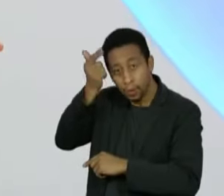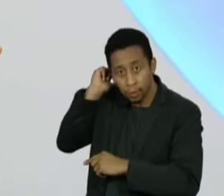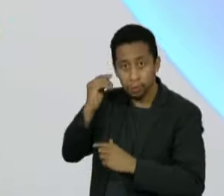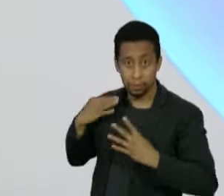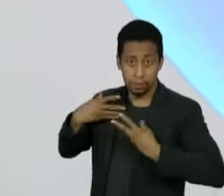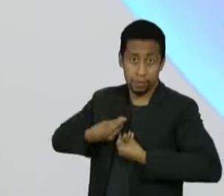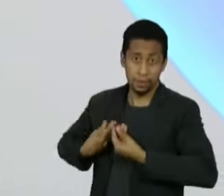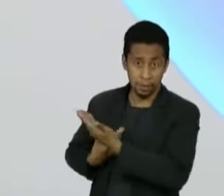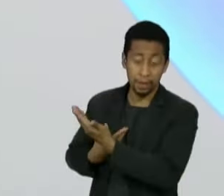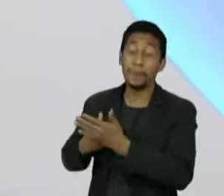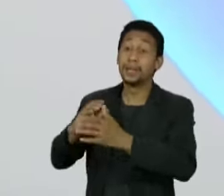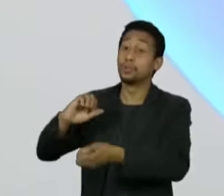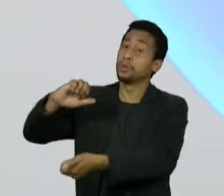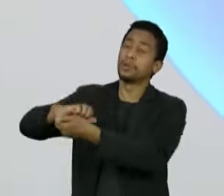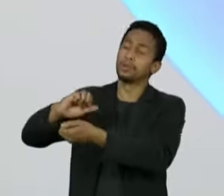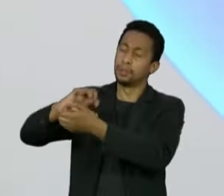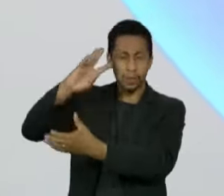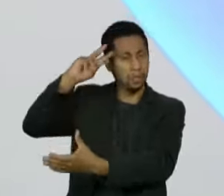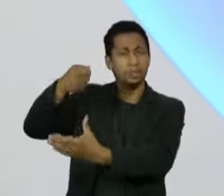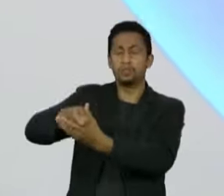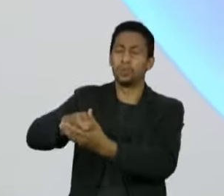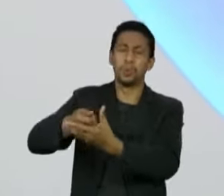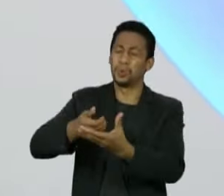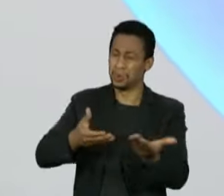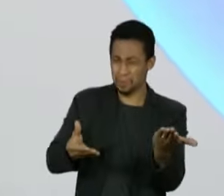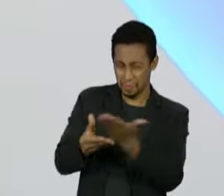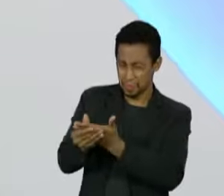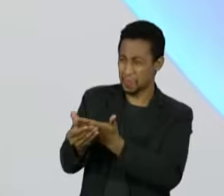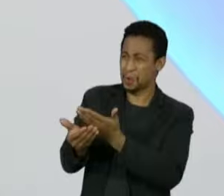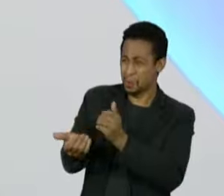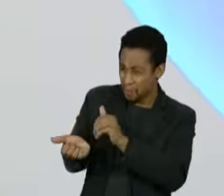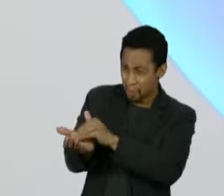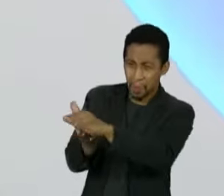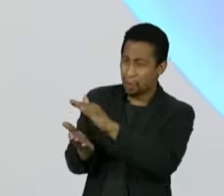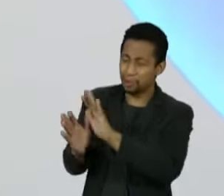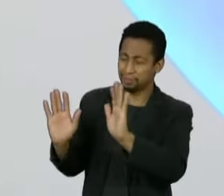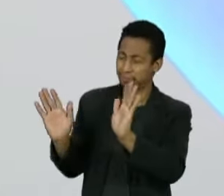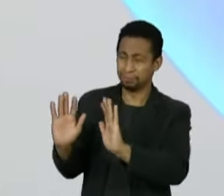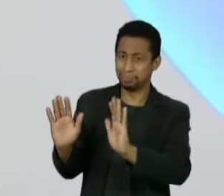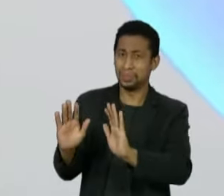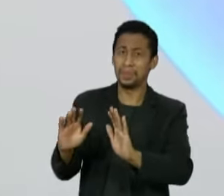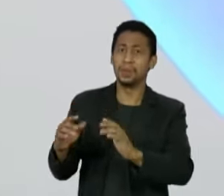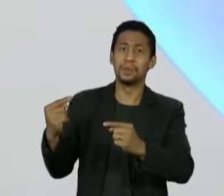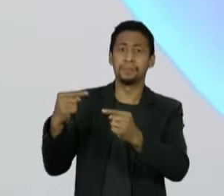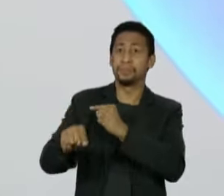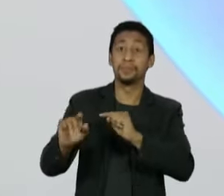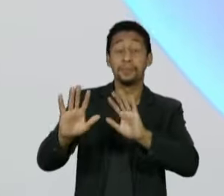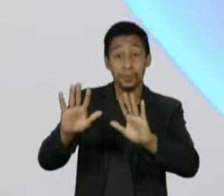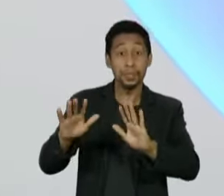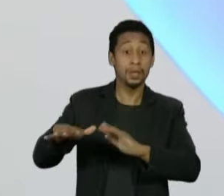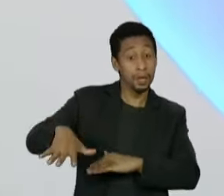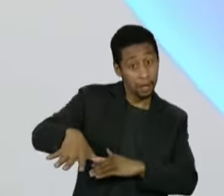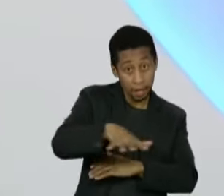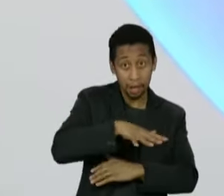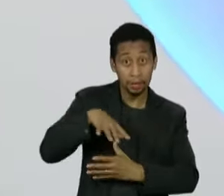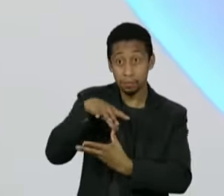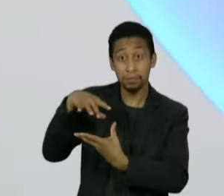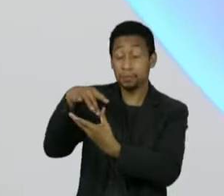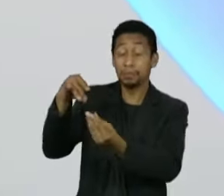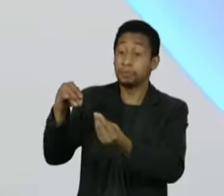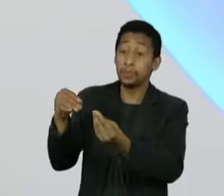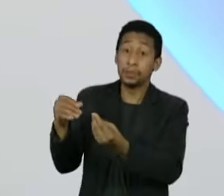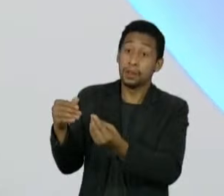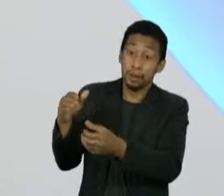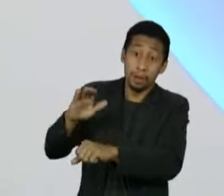reuniu e por 11 a 1 decidiu que aquele procedimento era legal e constitucional. E no nosso sistema, quando isso acontece, você tem que silenciar.